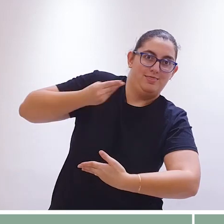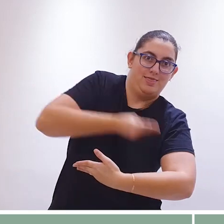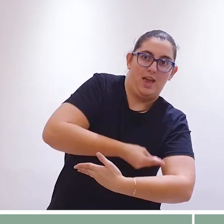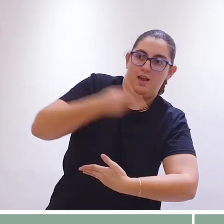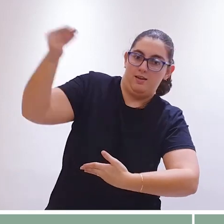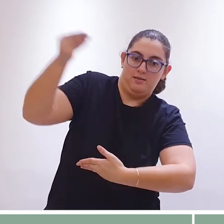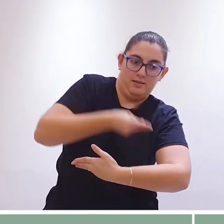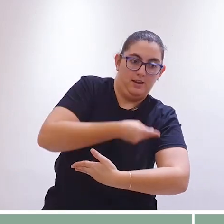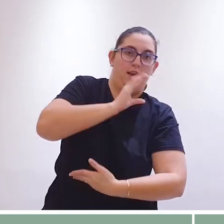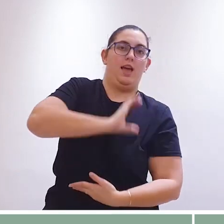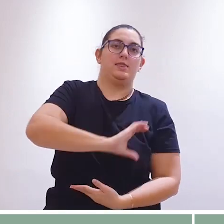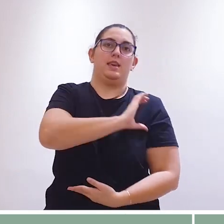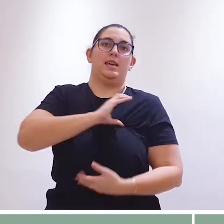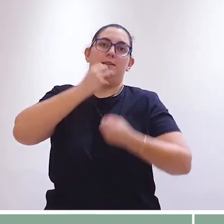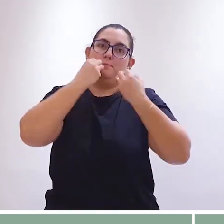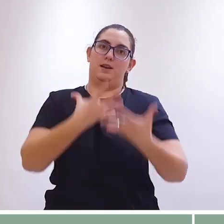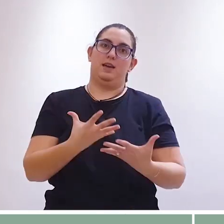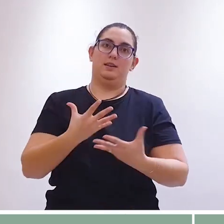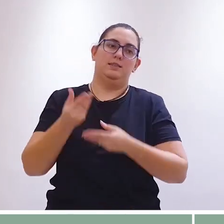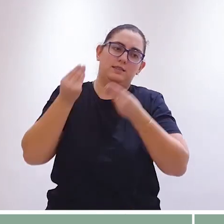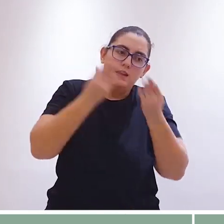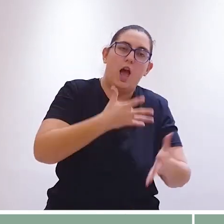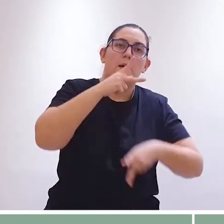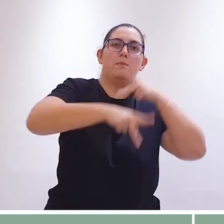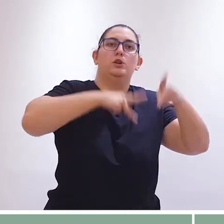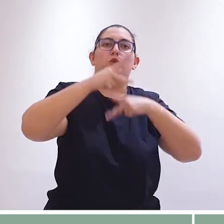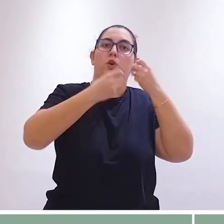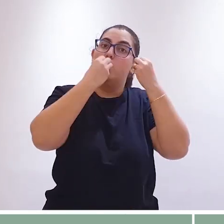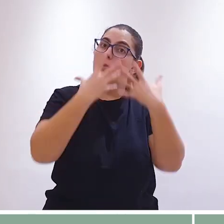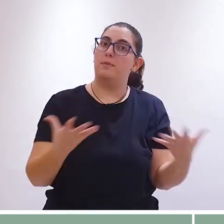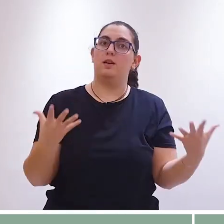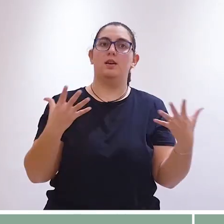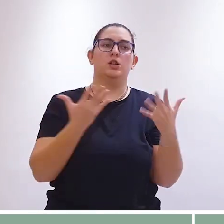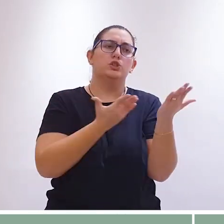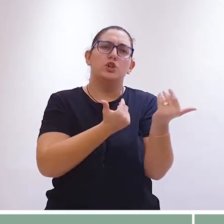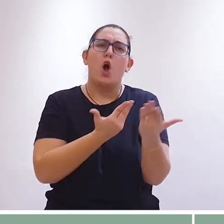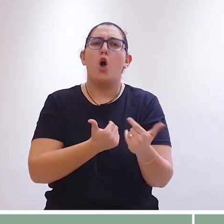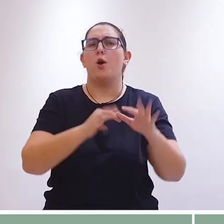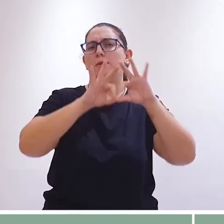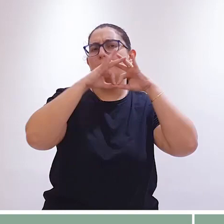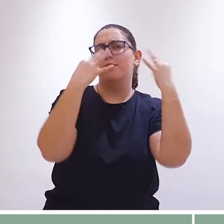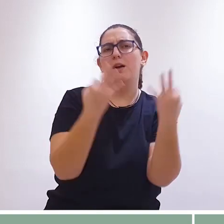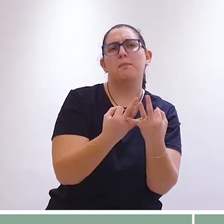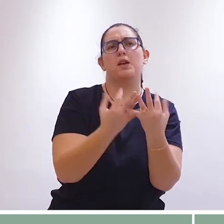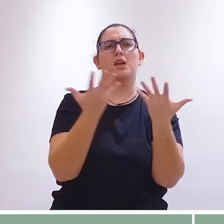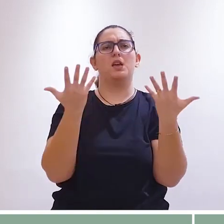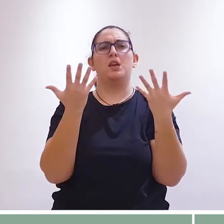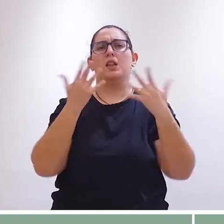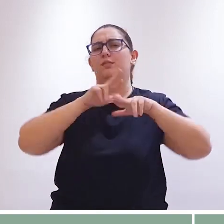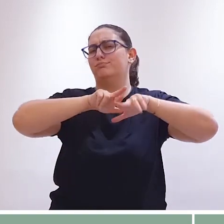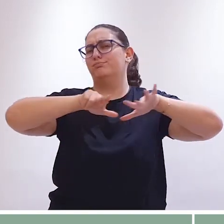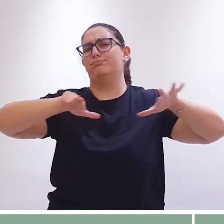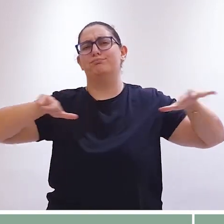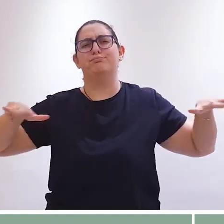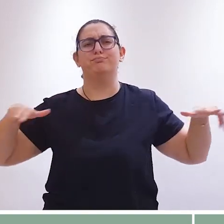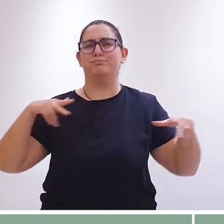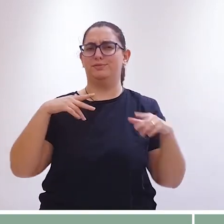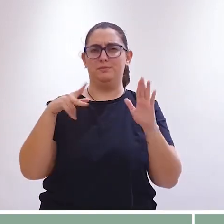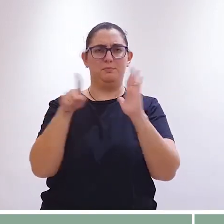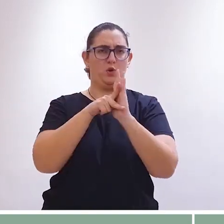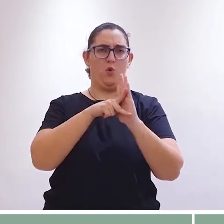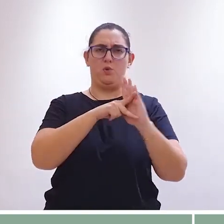oferecer uma boa catequese, oferecer depois trabalhos pastorais com jovens, pastoral familiar e muitas outras iniciativas.